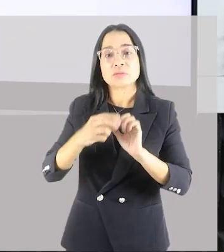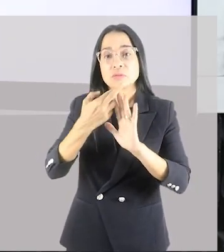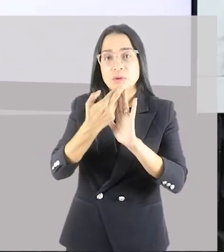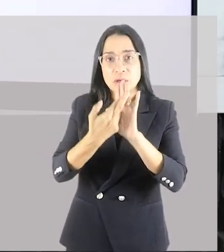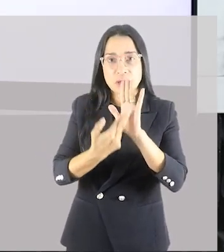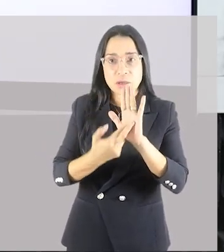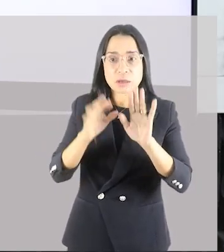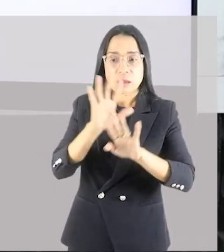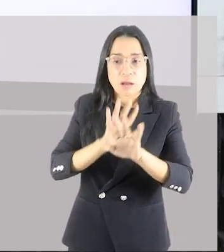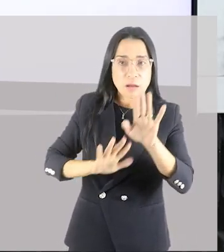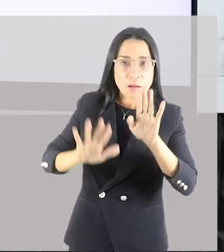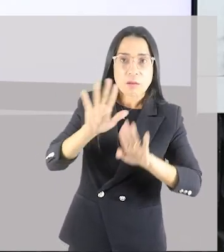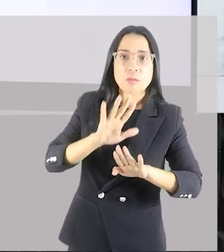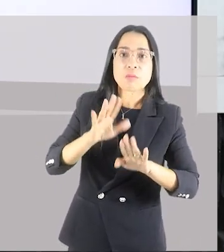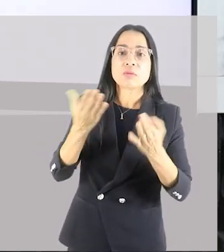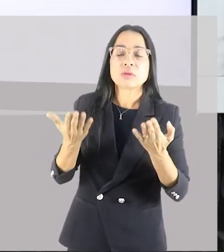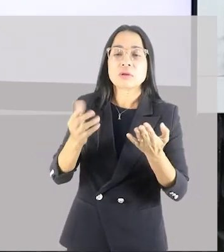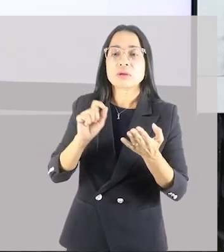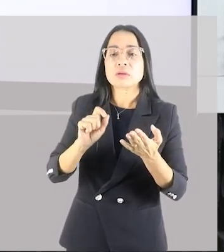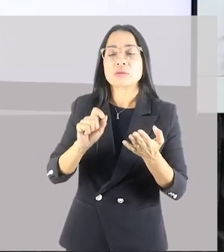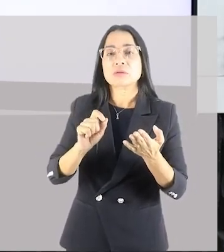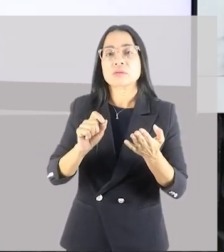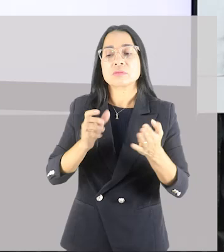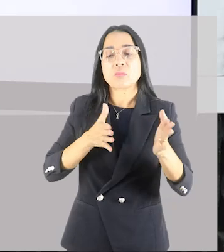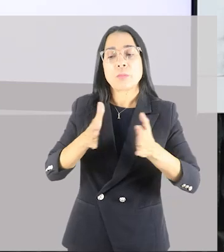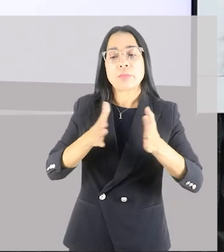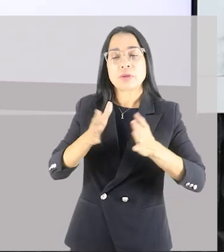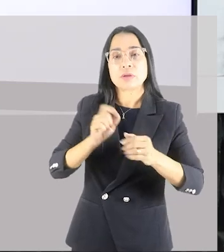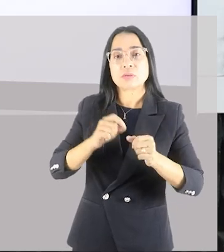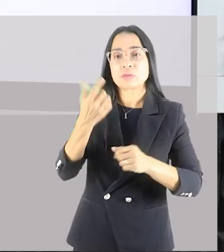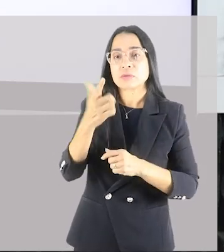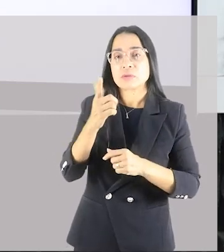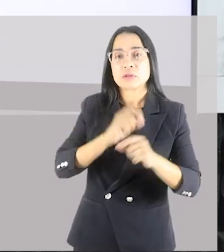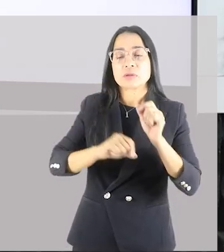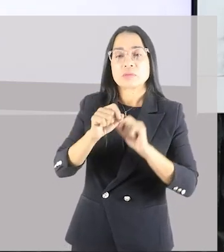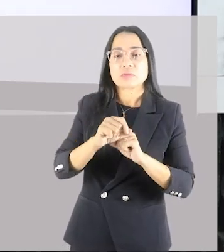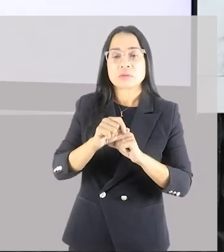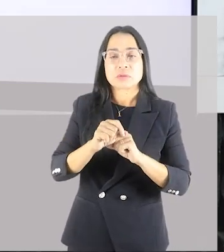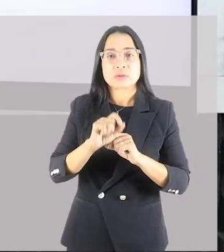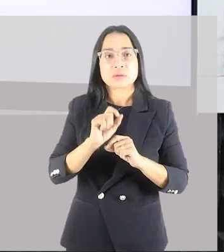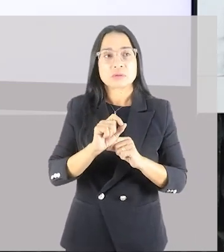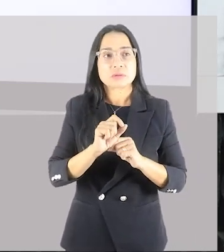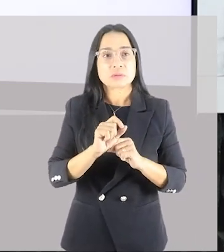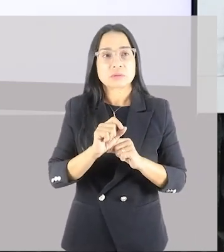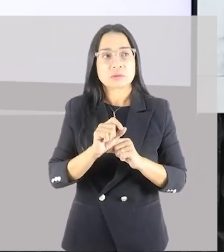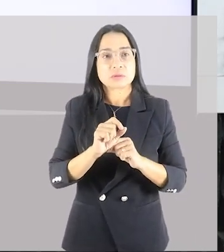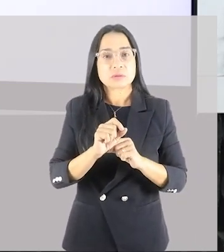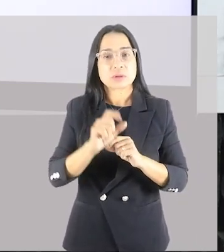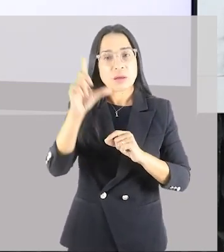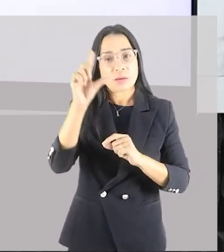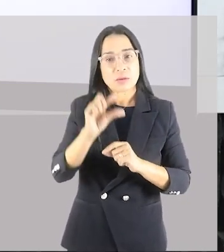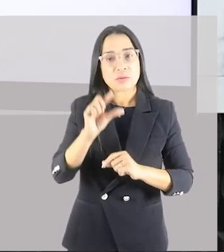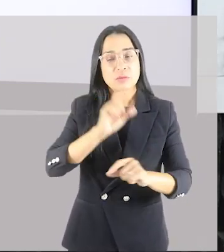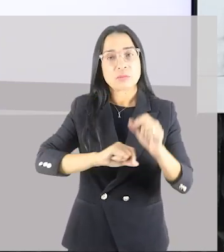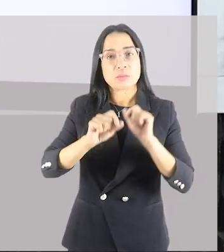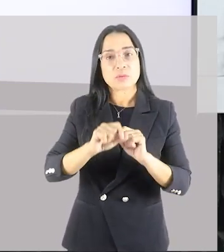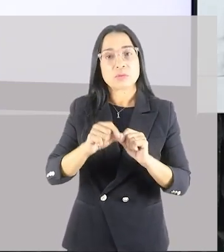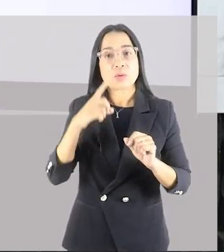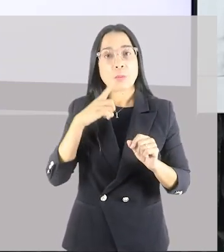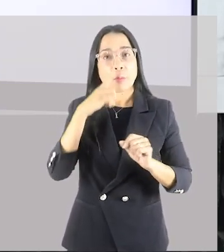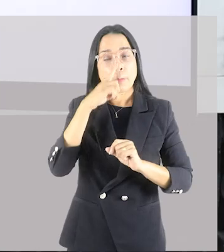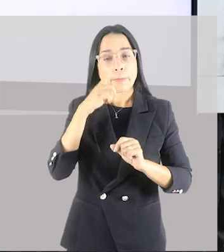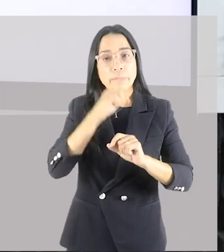cuidado e periodizado para que não se tenham e para que se minimize o risco